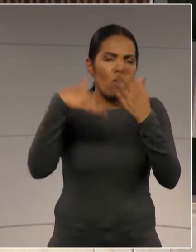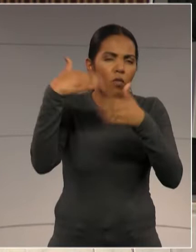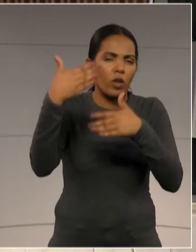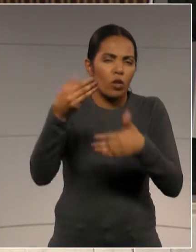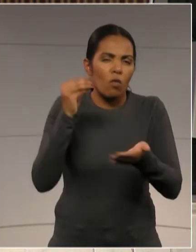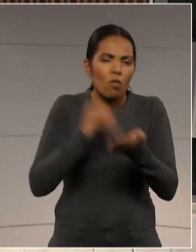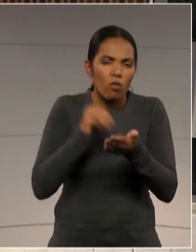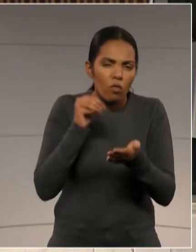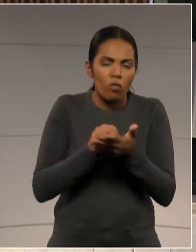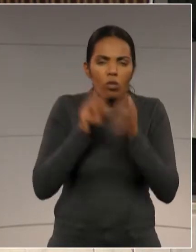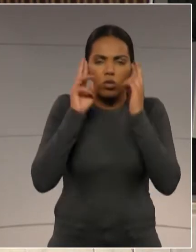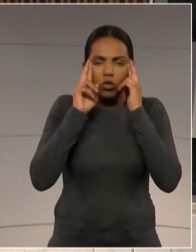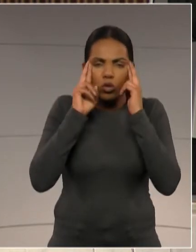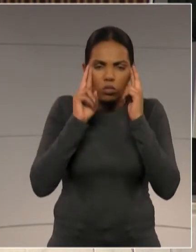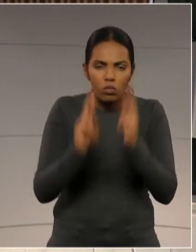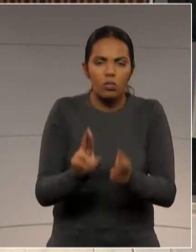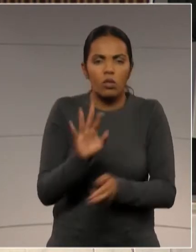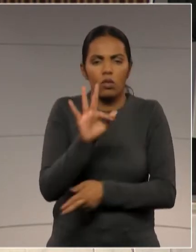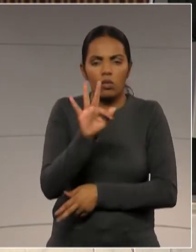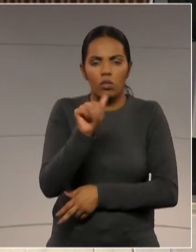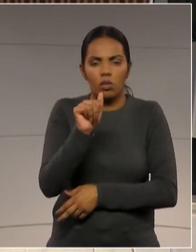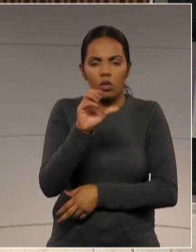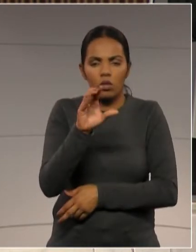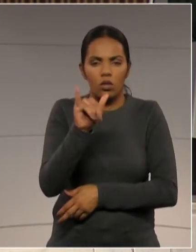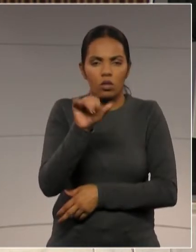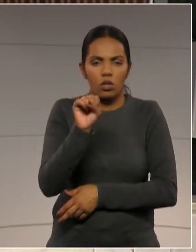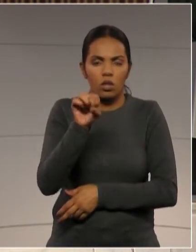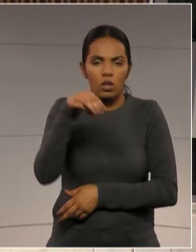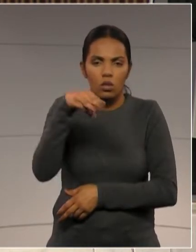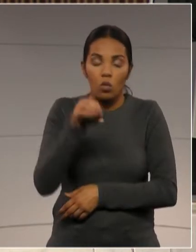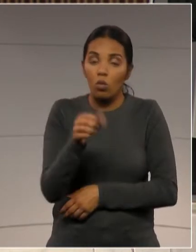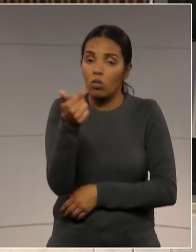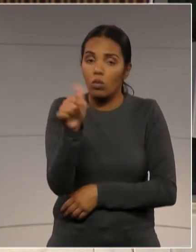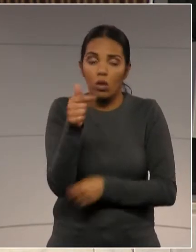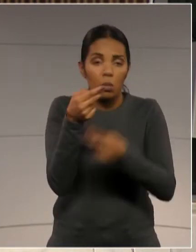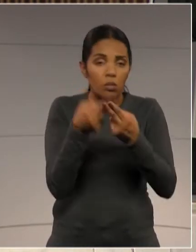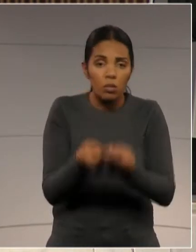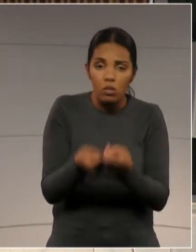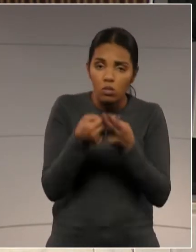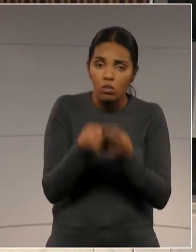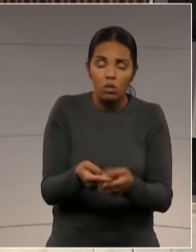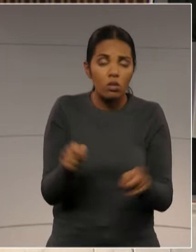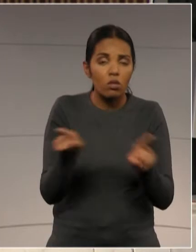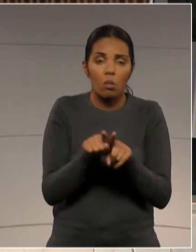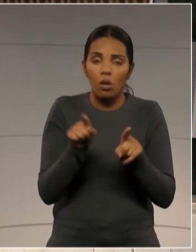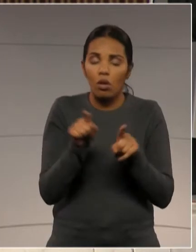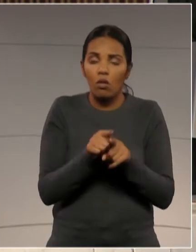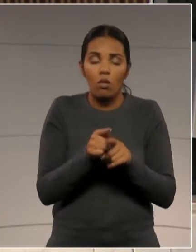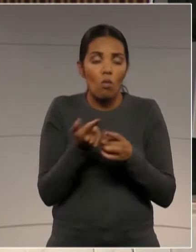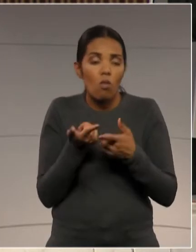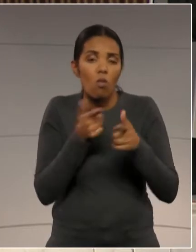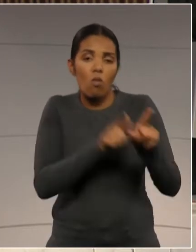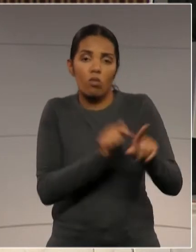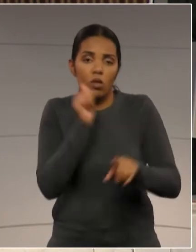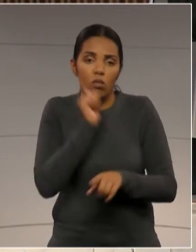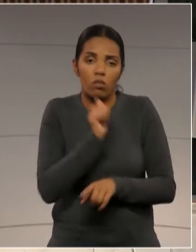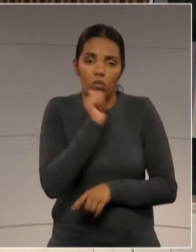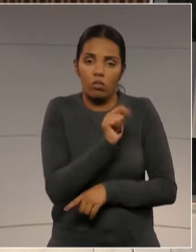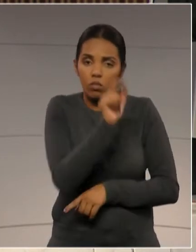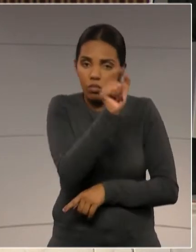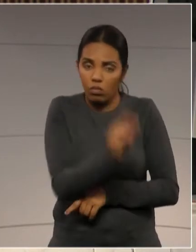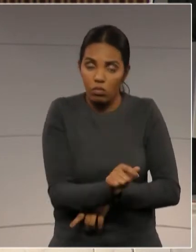com o avanço da intolerância com relação às mulheres, daqueles que acham que mulher, na verdade,